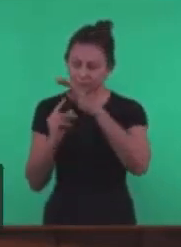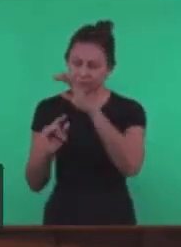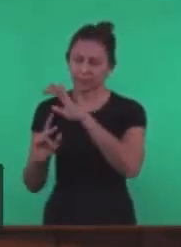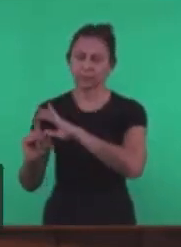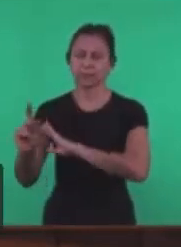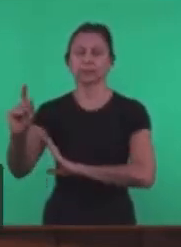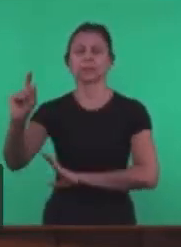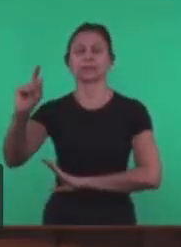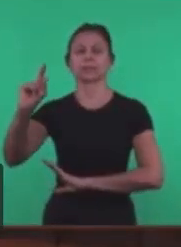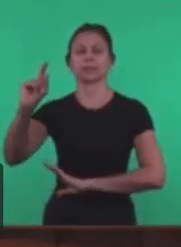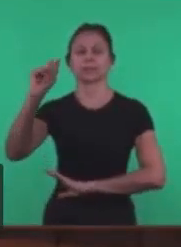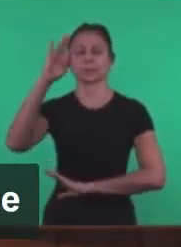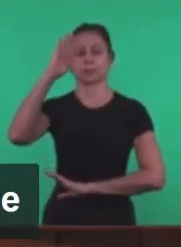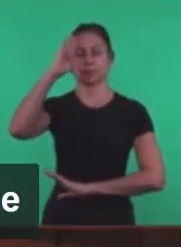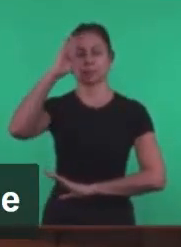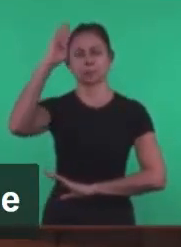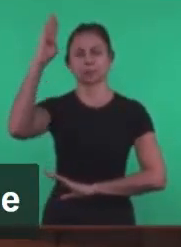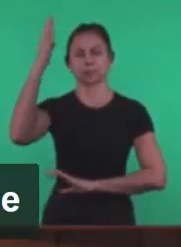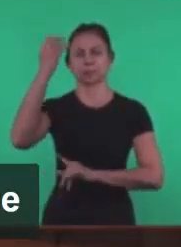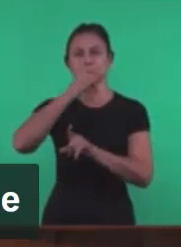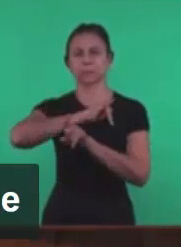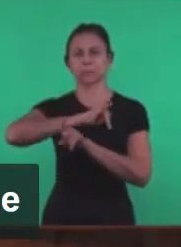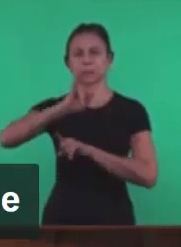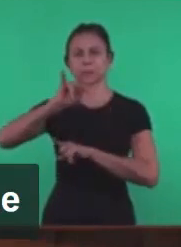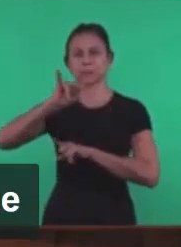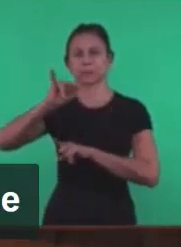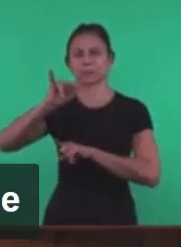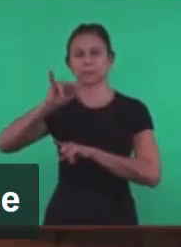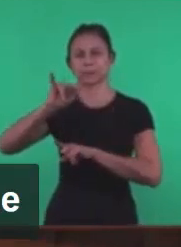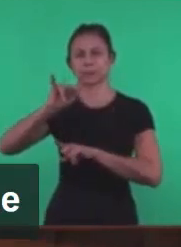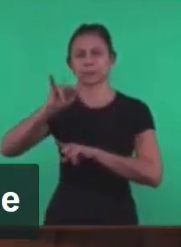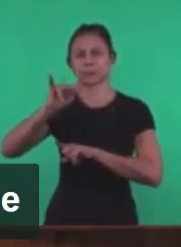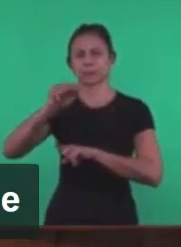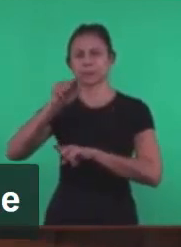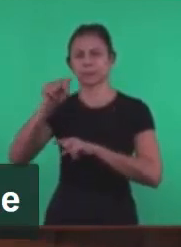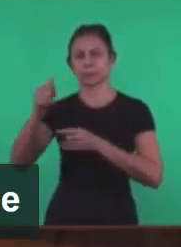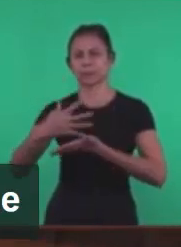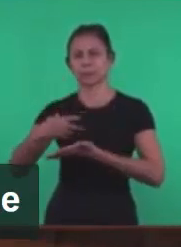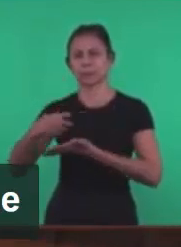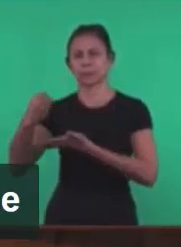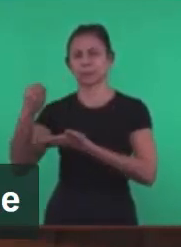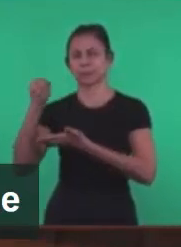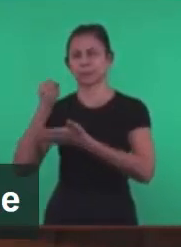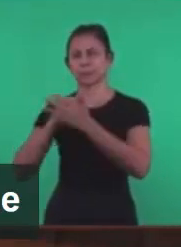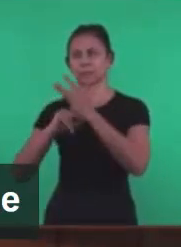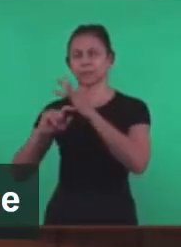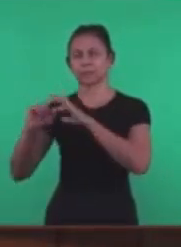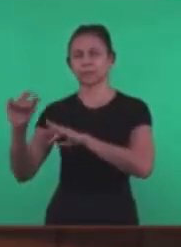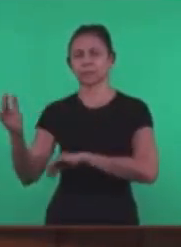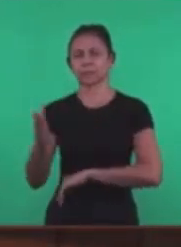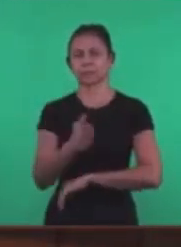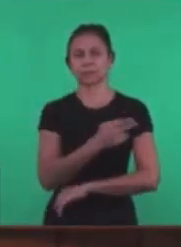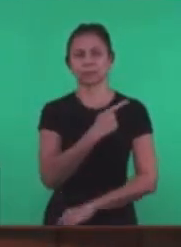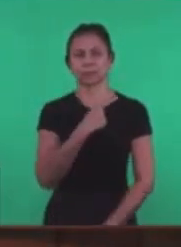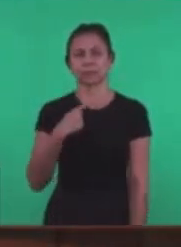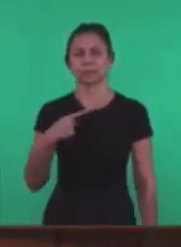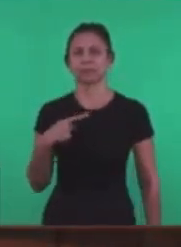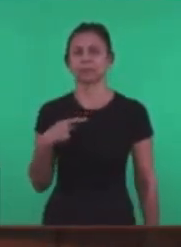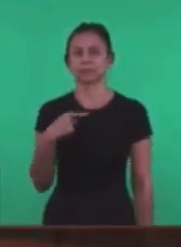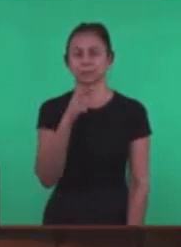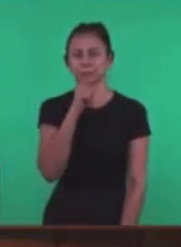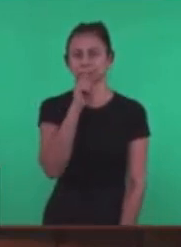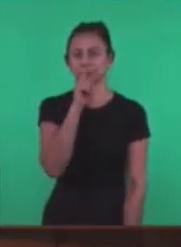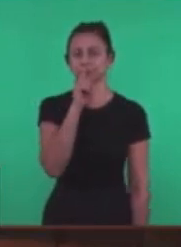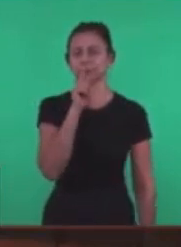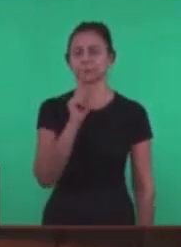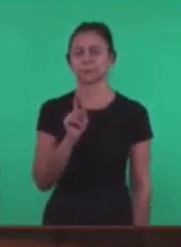A profética Aquela que te leva A eternidade O pastor vai Continuar Eu creio